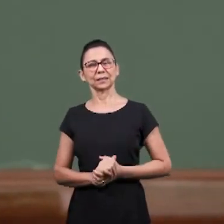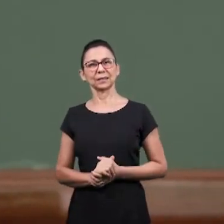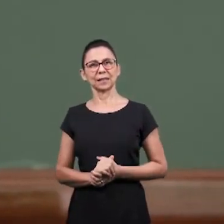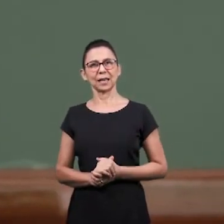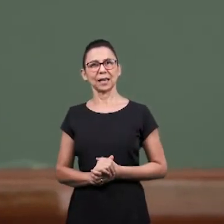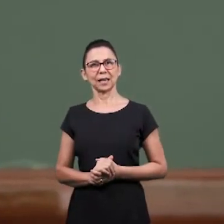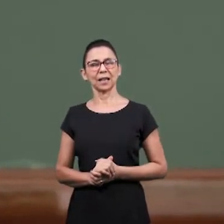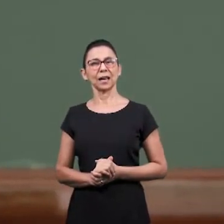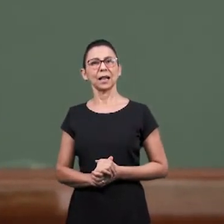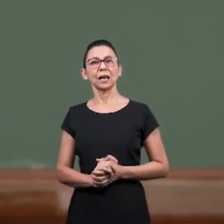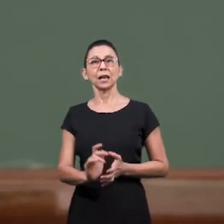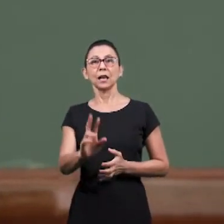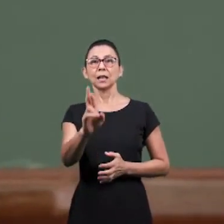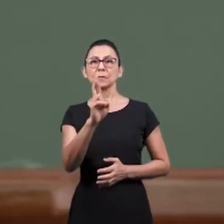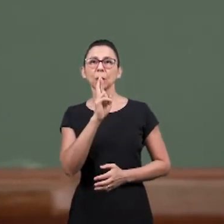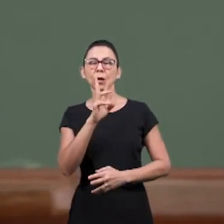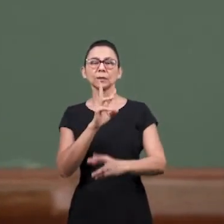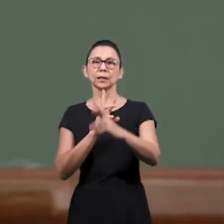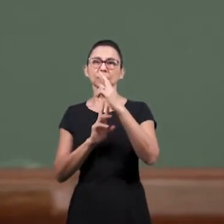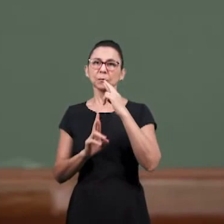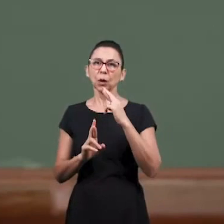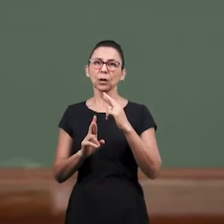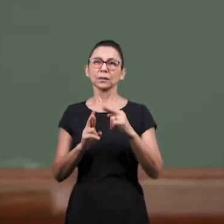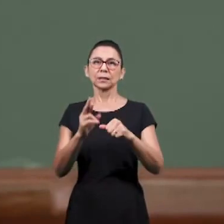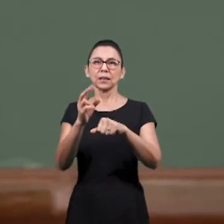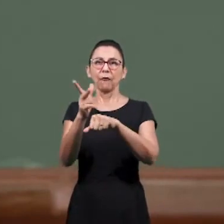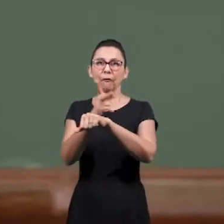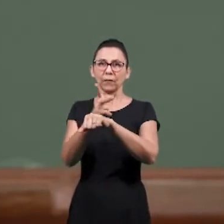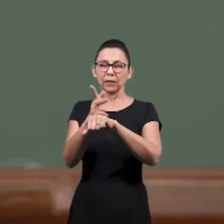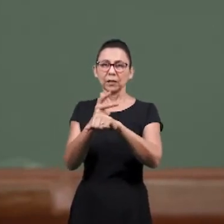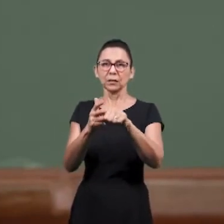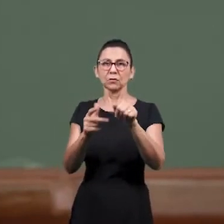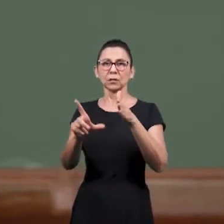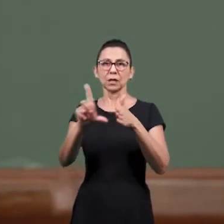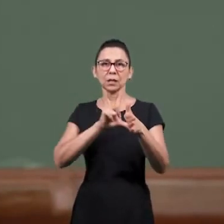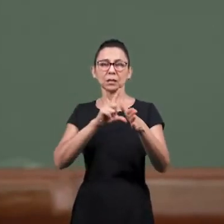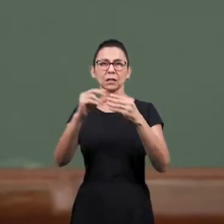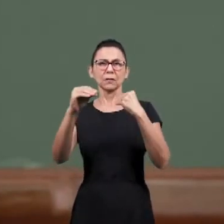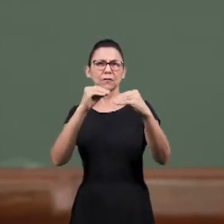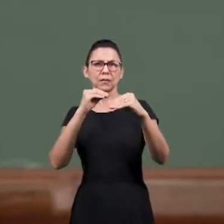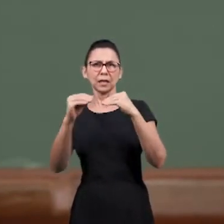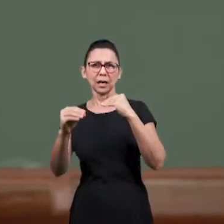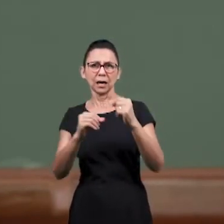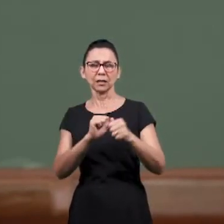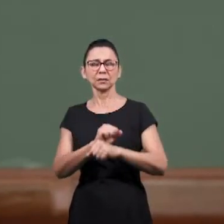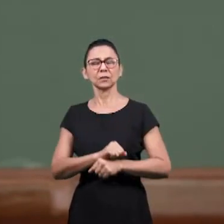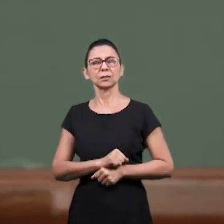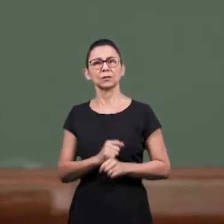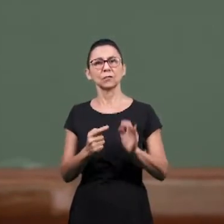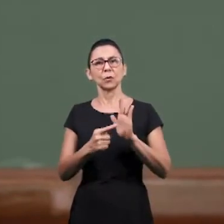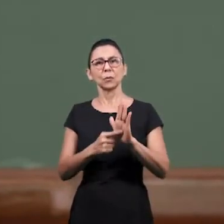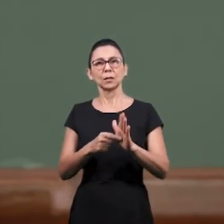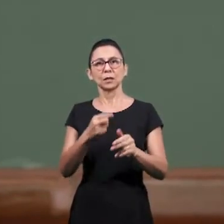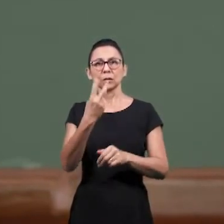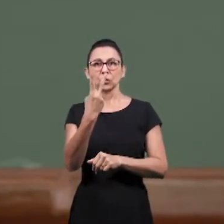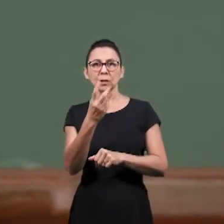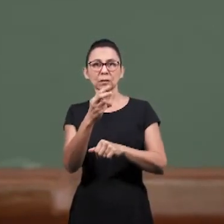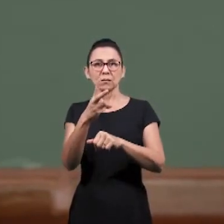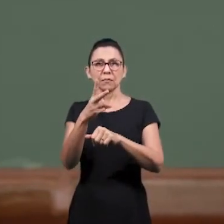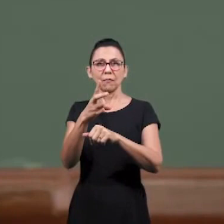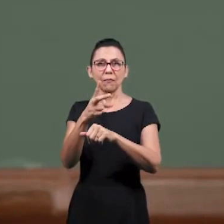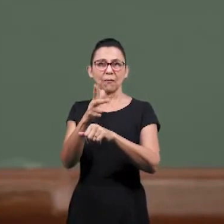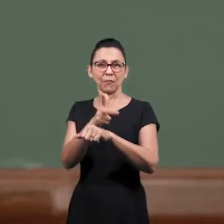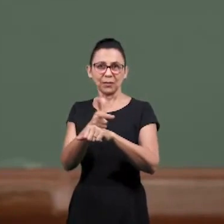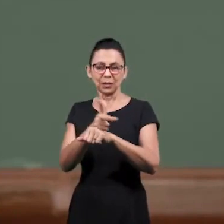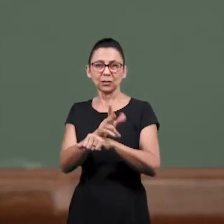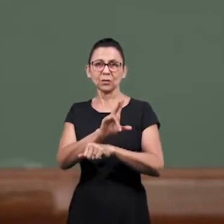programação de respostas através de vídeos que foram enviados e nós vamos apresentar dois vídeos para cada resposta. E